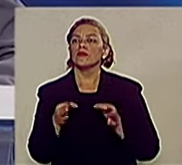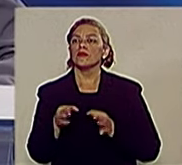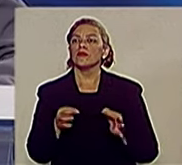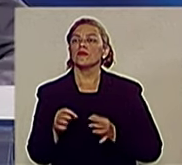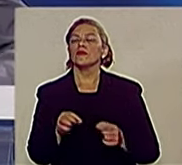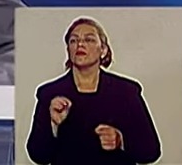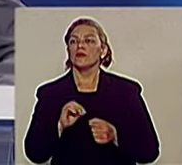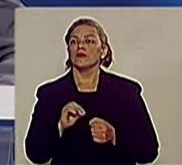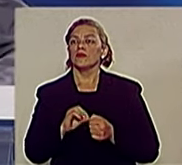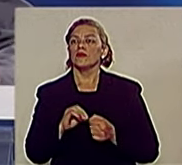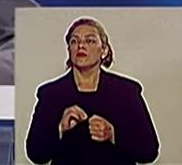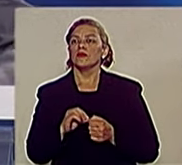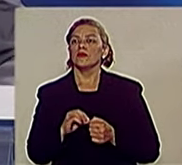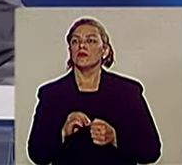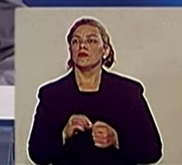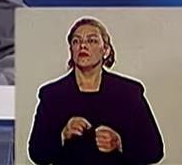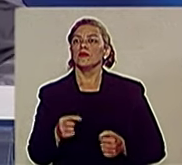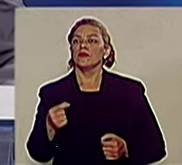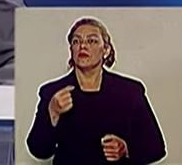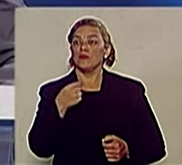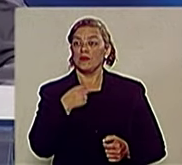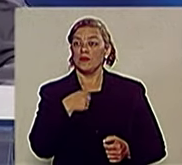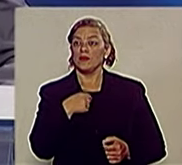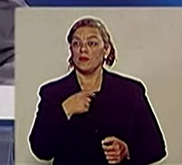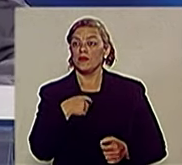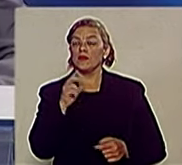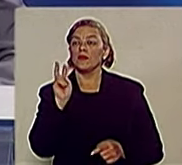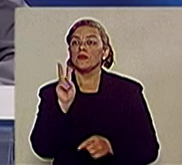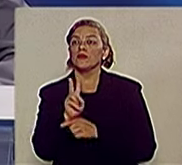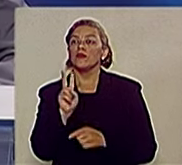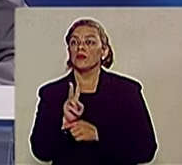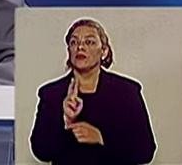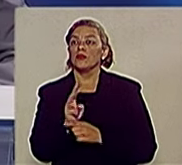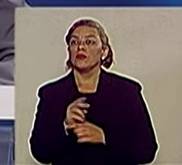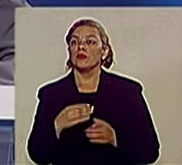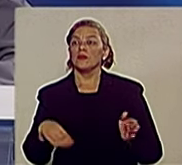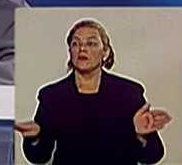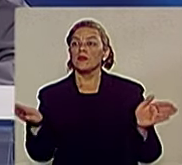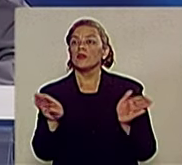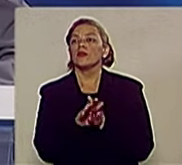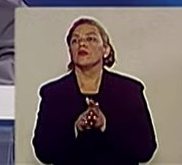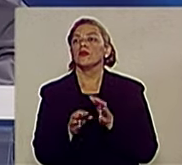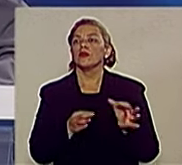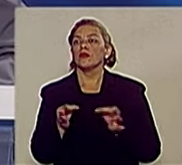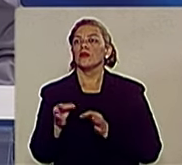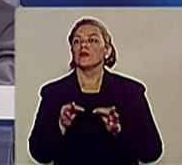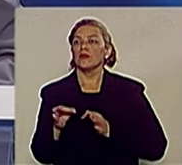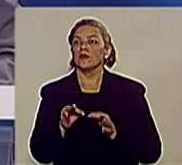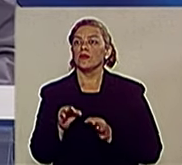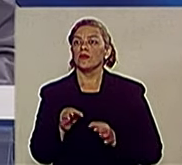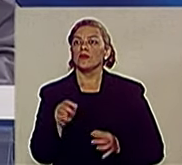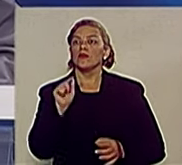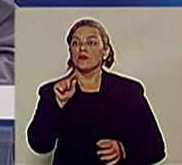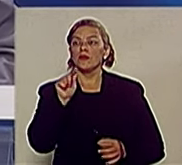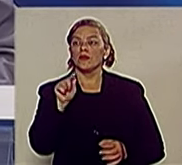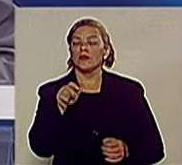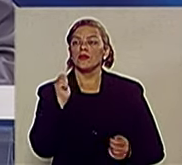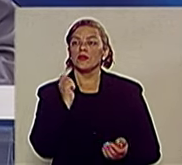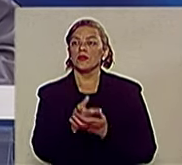eu vou ter o seguro de termo de obra. Que quem vai pagar a multa é quem parar a obra e quem atrasá-la.